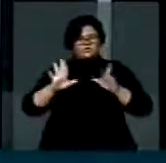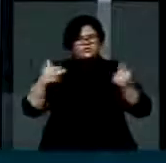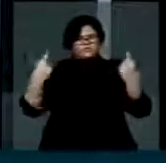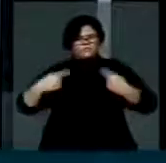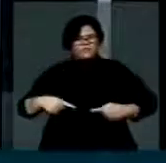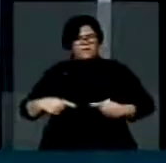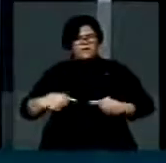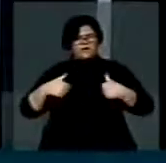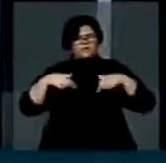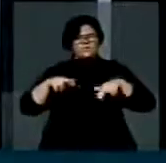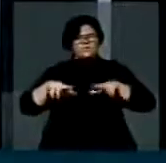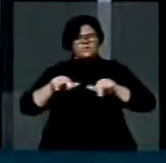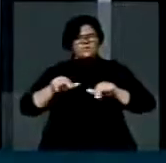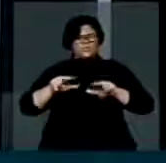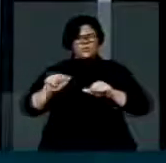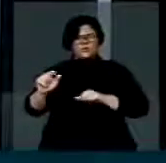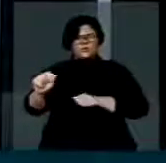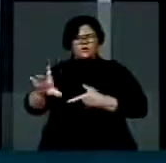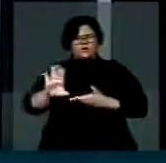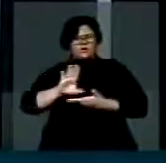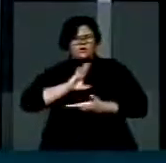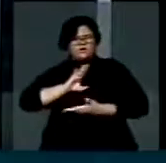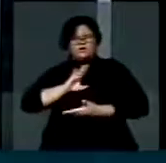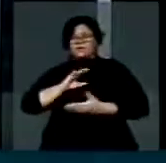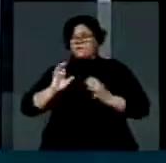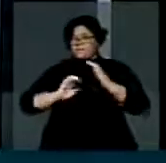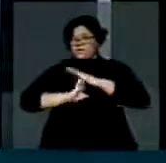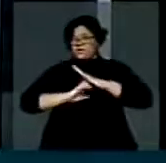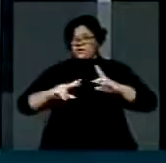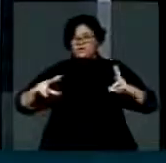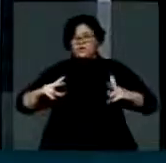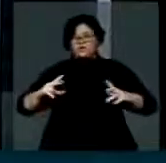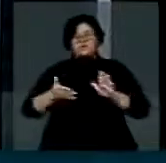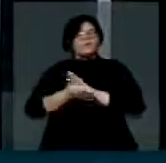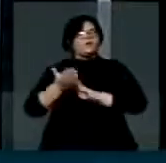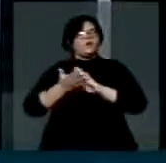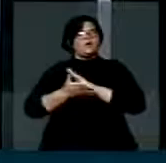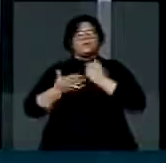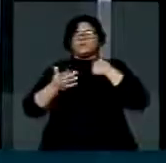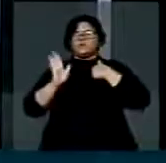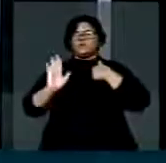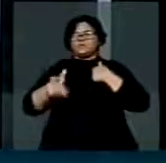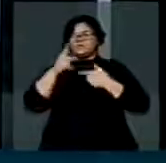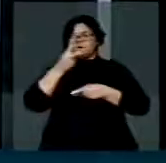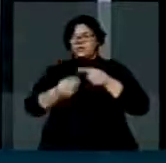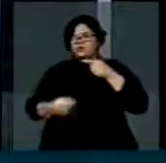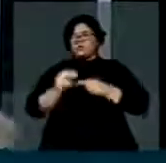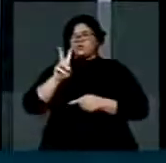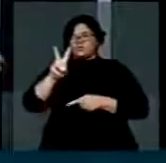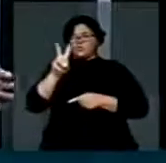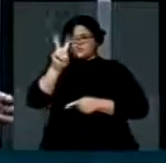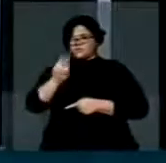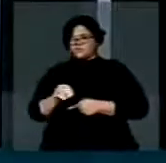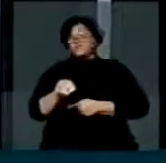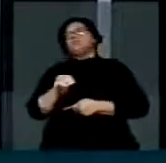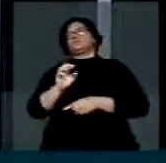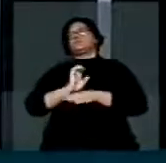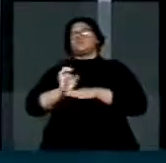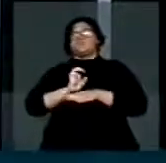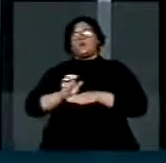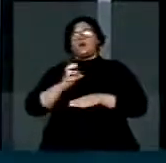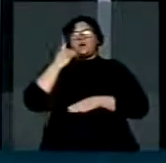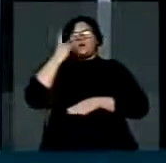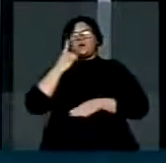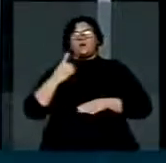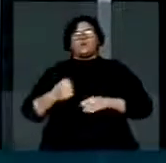um tostão de empresas. Me elegi duas vezes deputado estadual, fui vice-prefeito